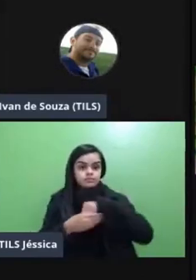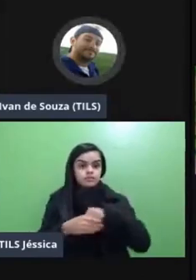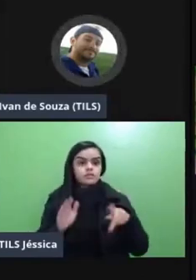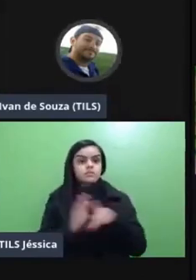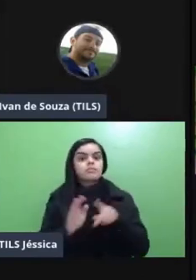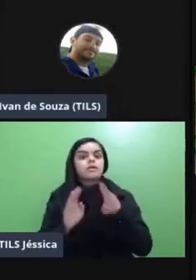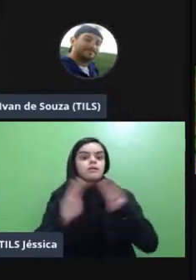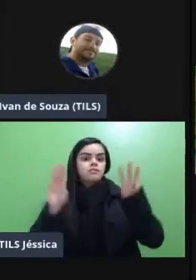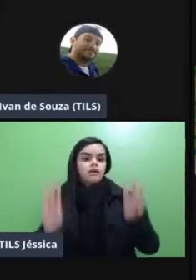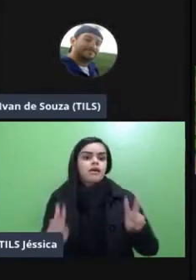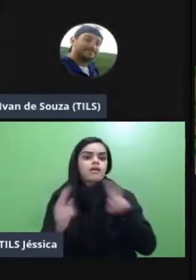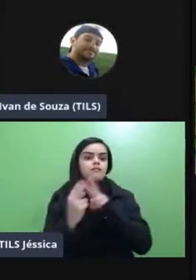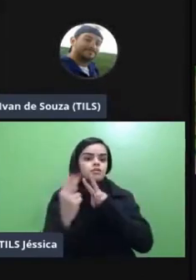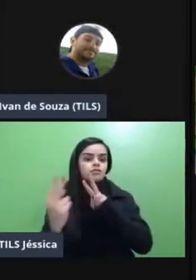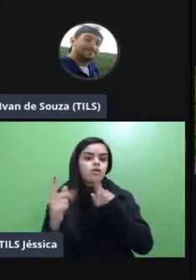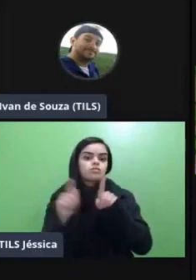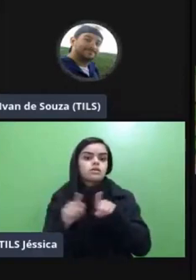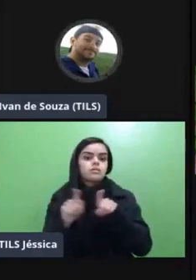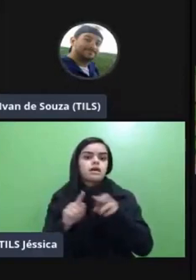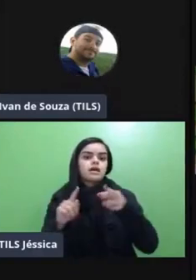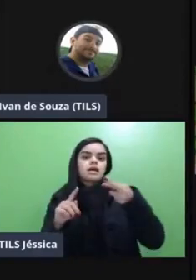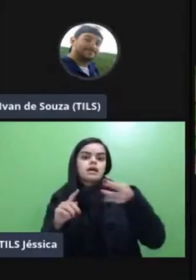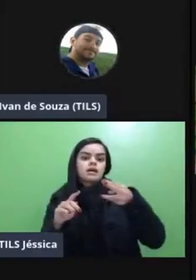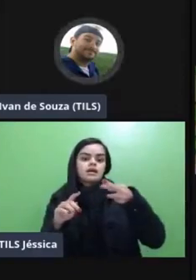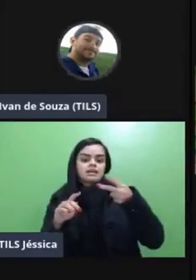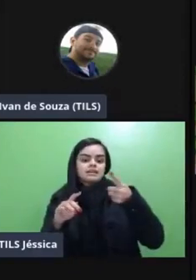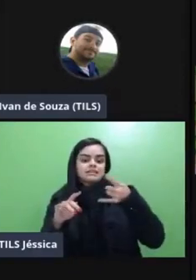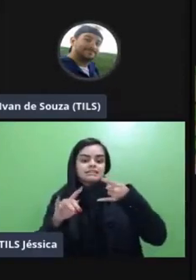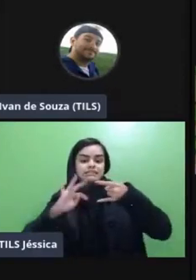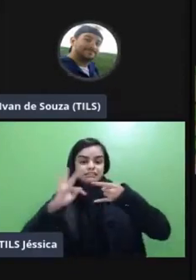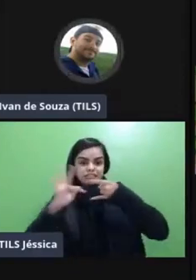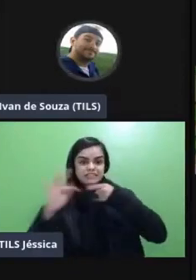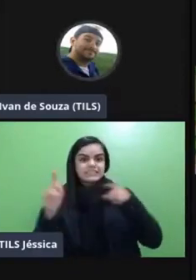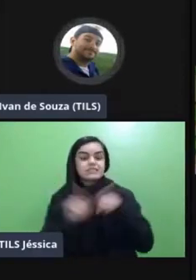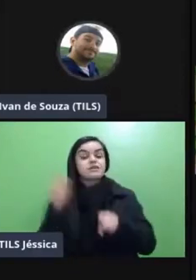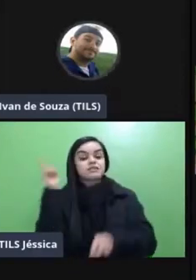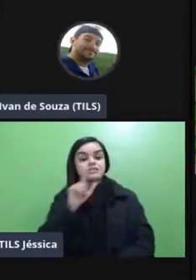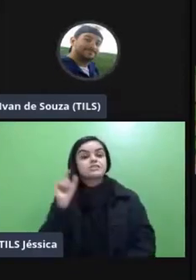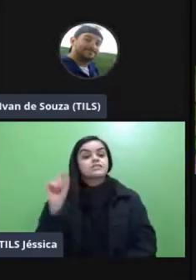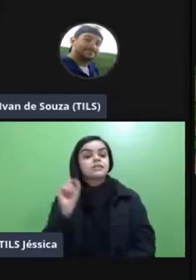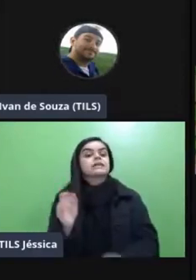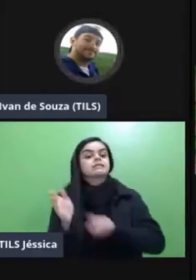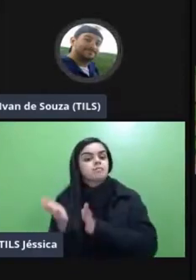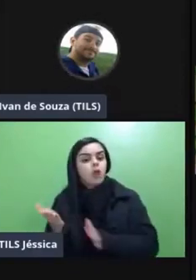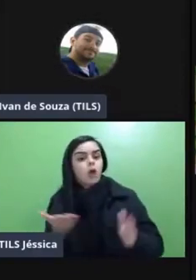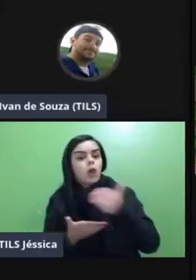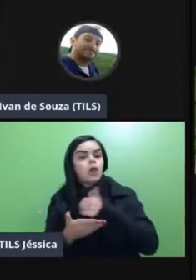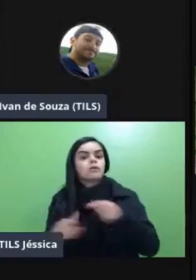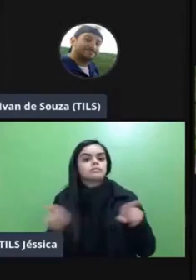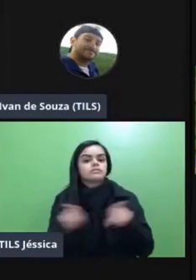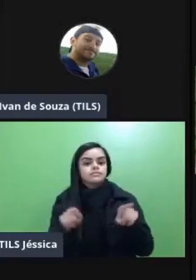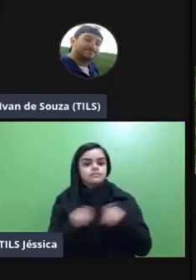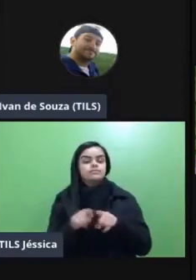virtual ou na plataforma do teens ou seja né usando um ambiente virtual de aprendizagem que eu consiga coletar dados pode até ser um google formulário no